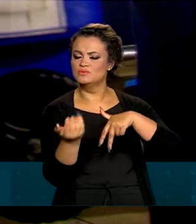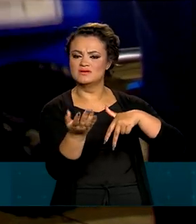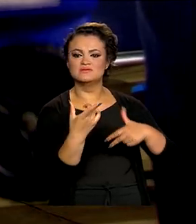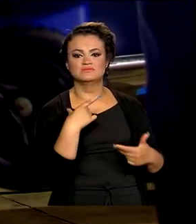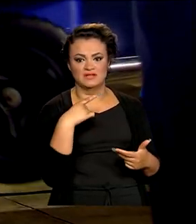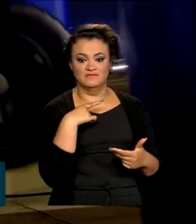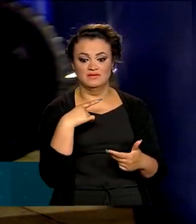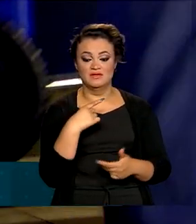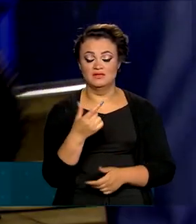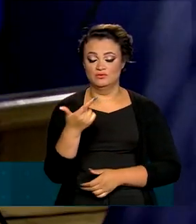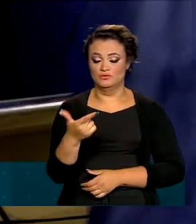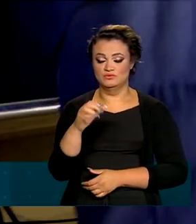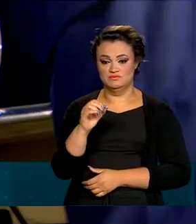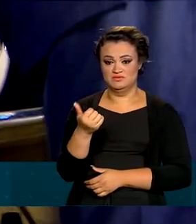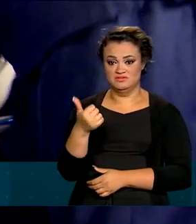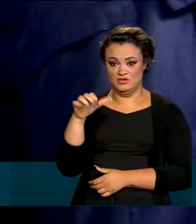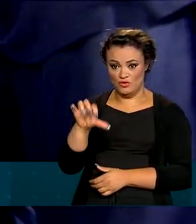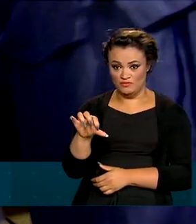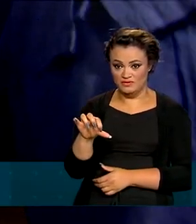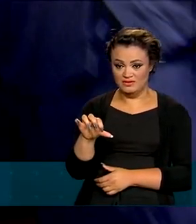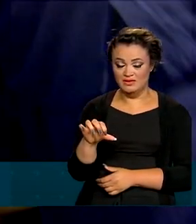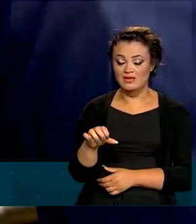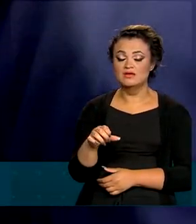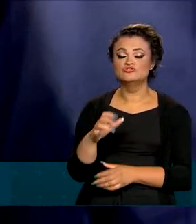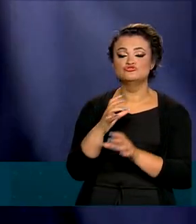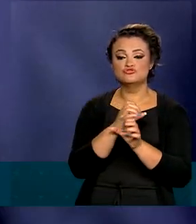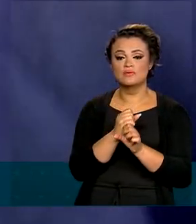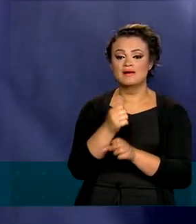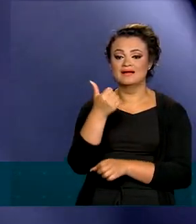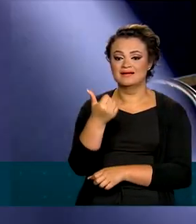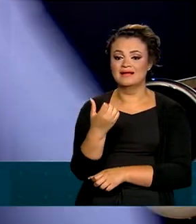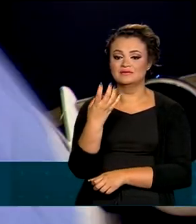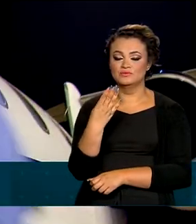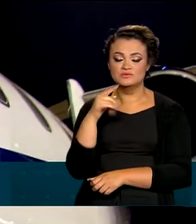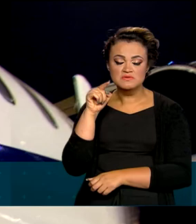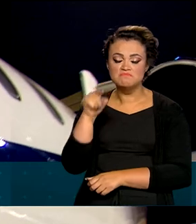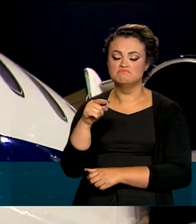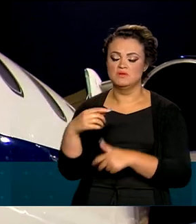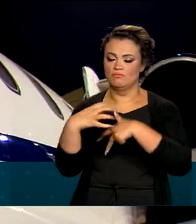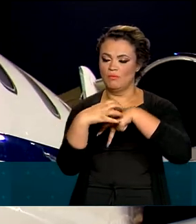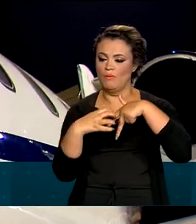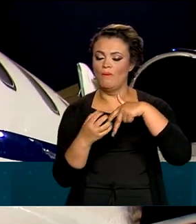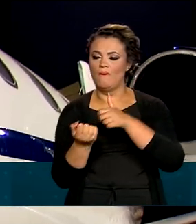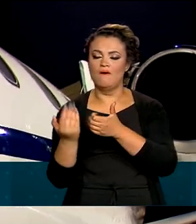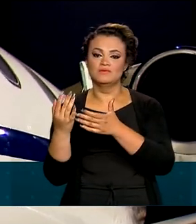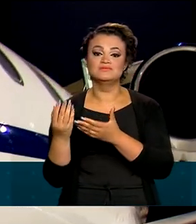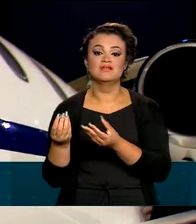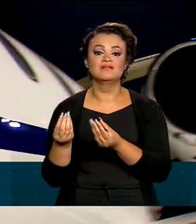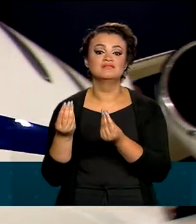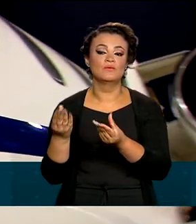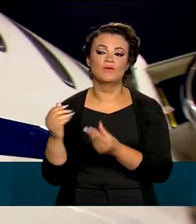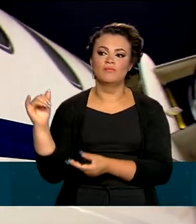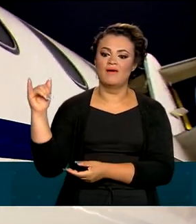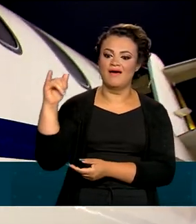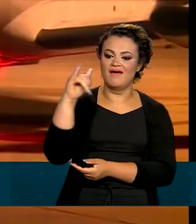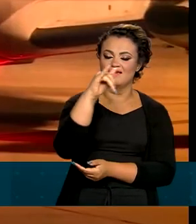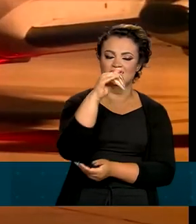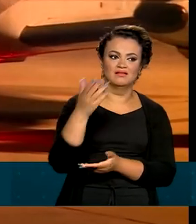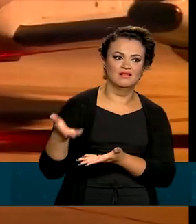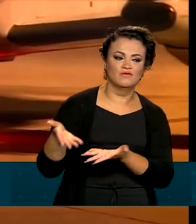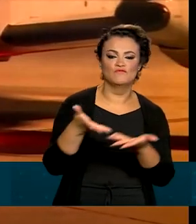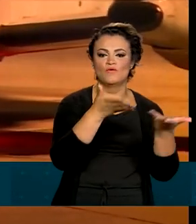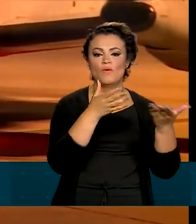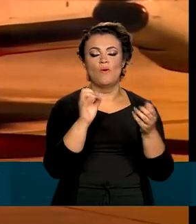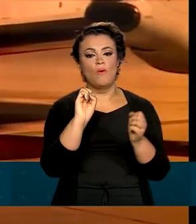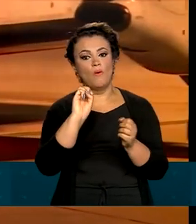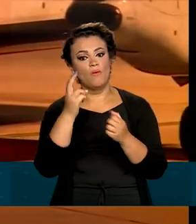E desde 2019, cerca de 14 mil órgãos e tecidos foram transportados por companhias aéreas e